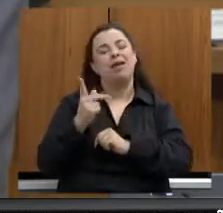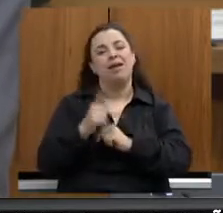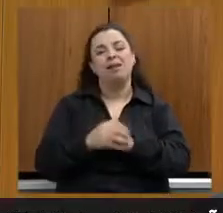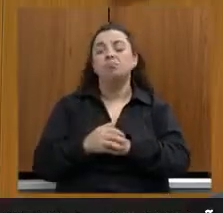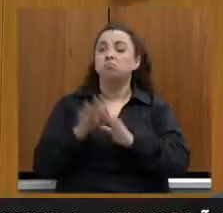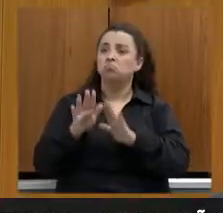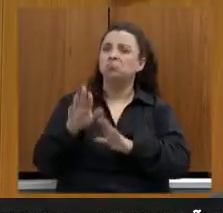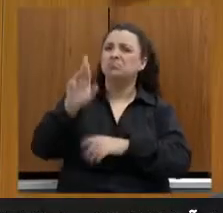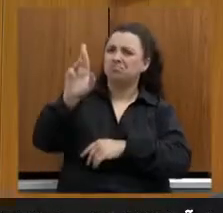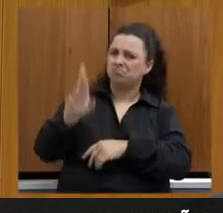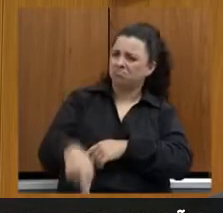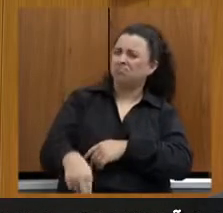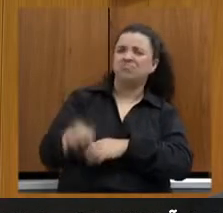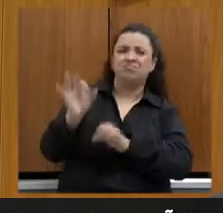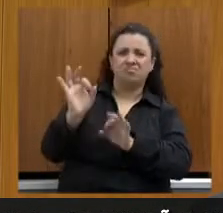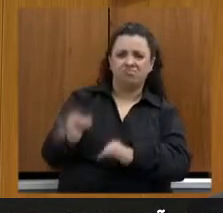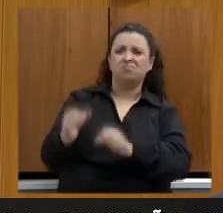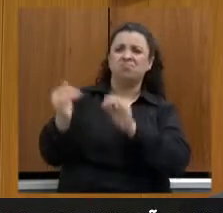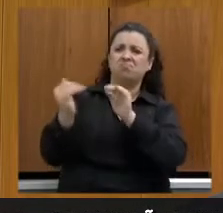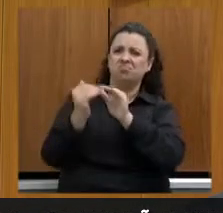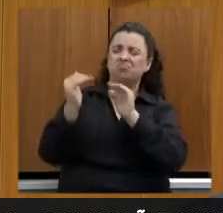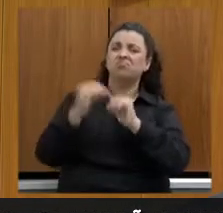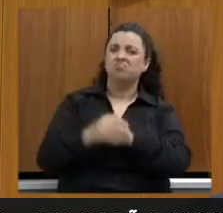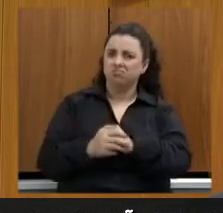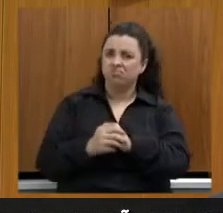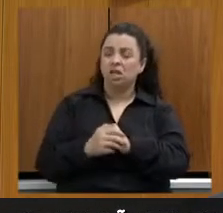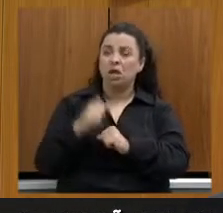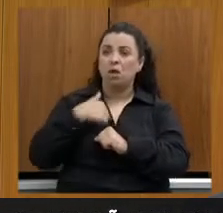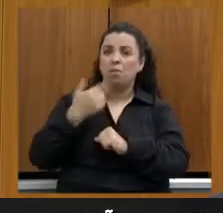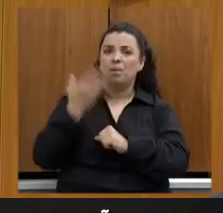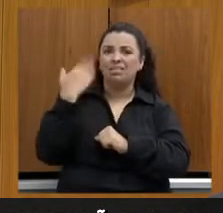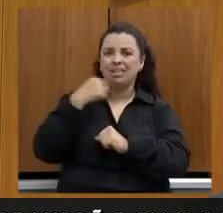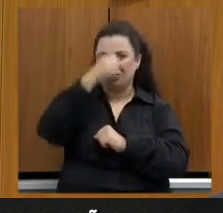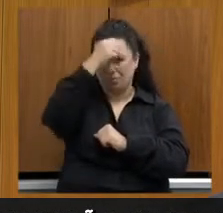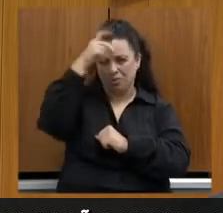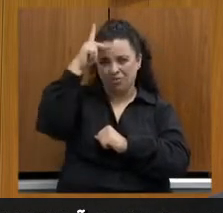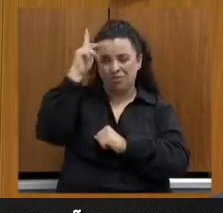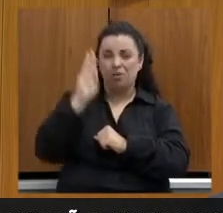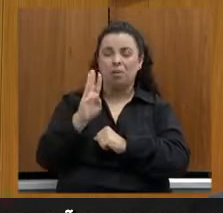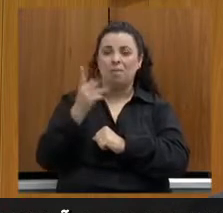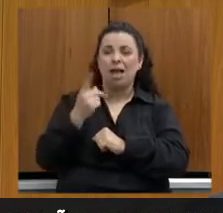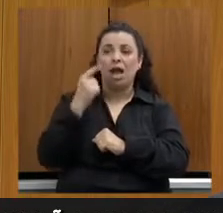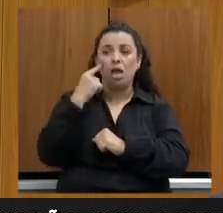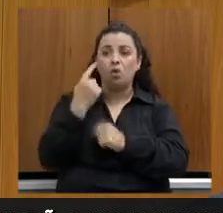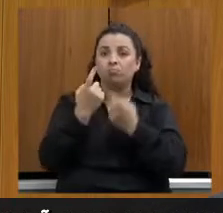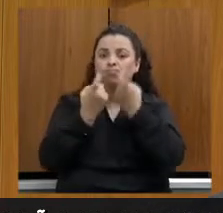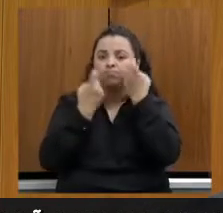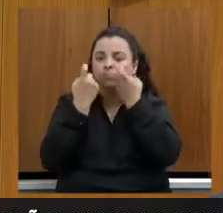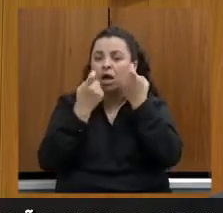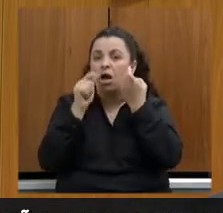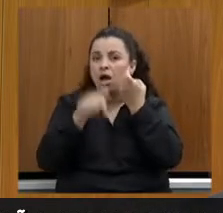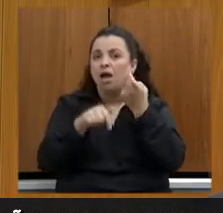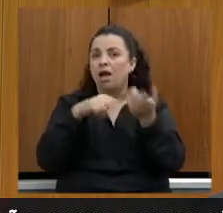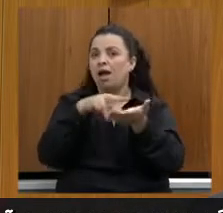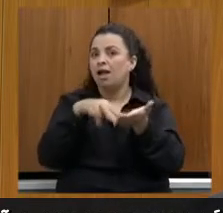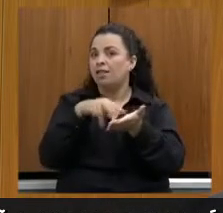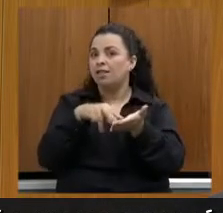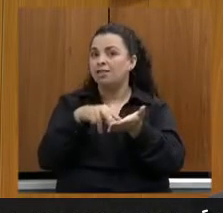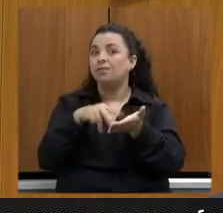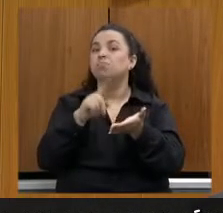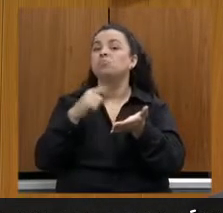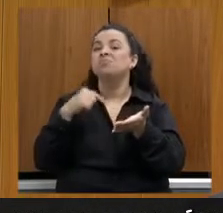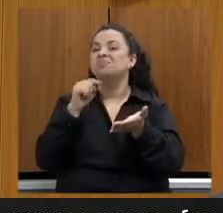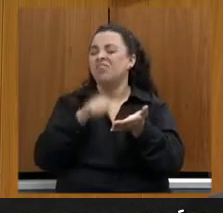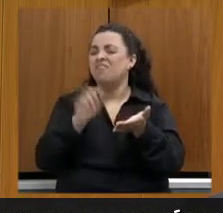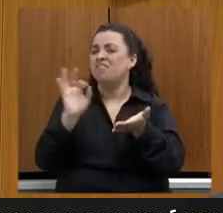razão. a dança, isso, quando eu estava na prefeitura de Belo Horizonte, era uma preocupação muito grande. Nós perdemos